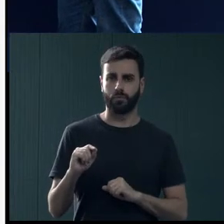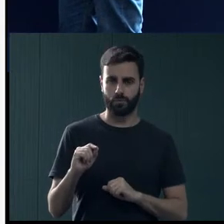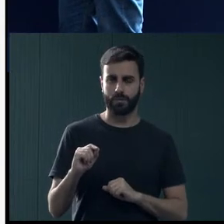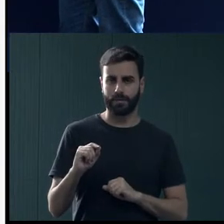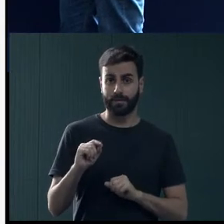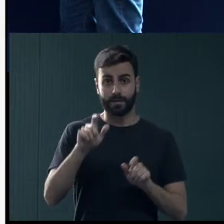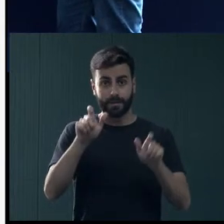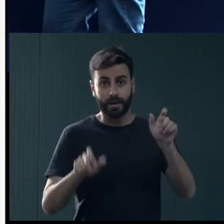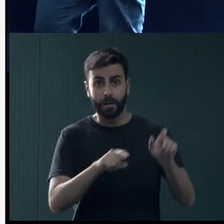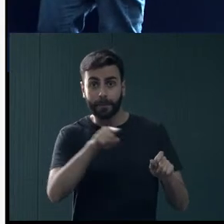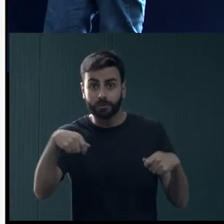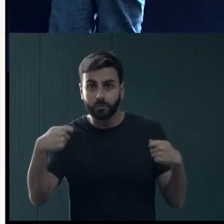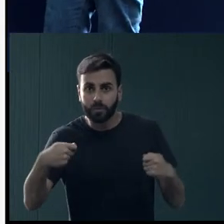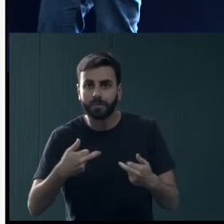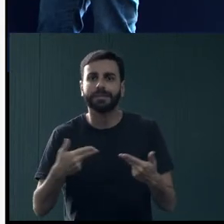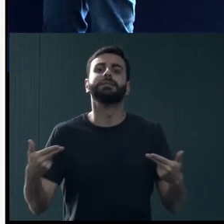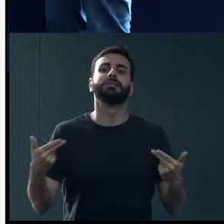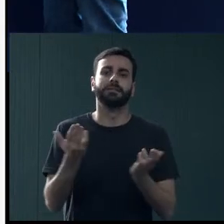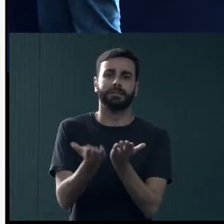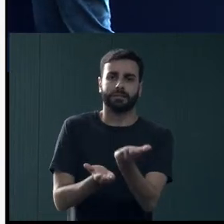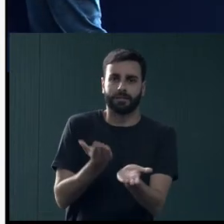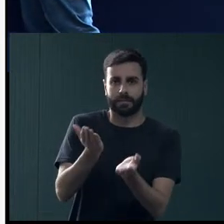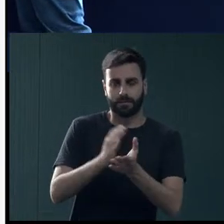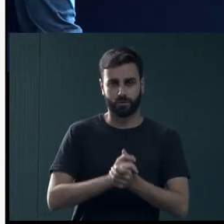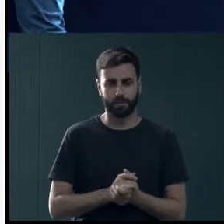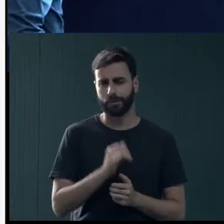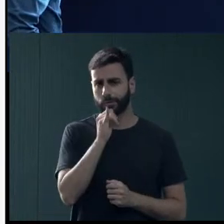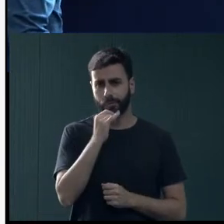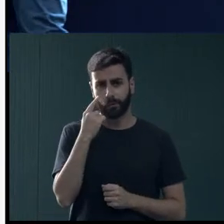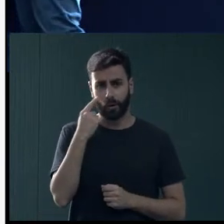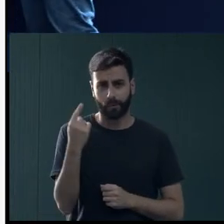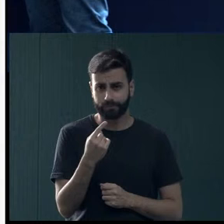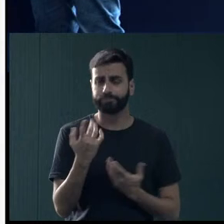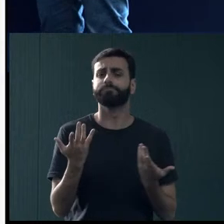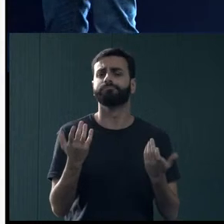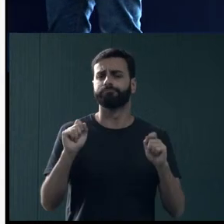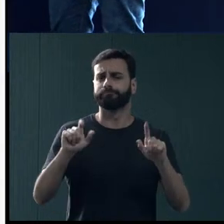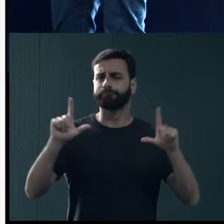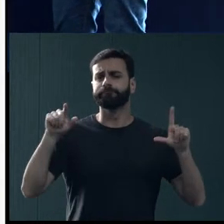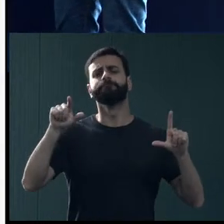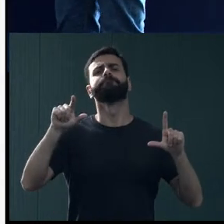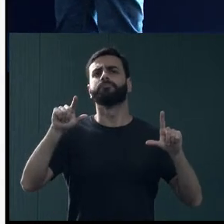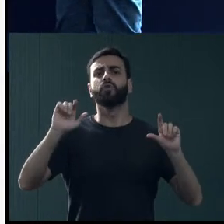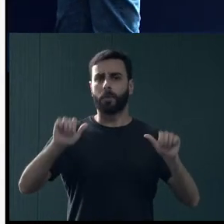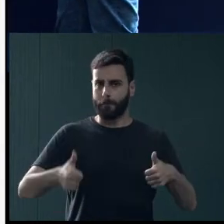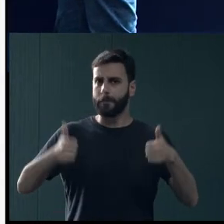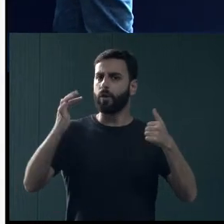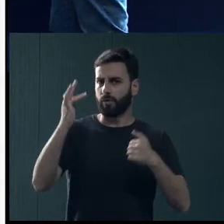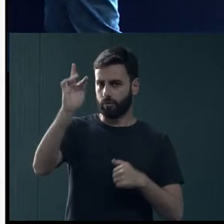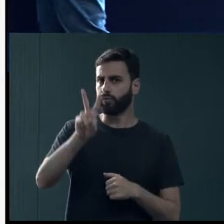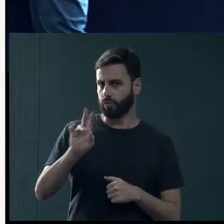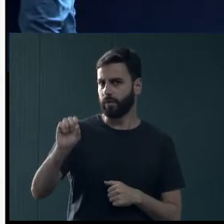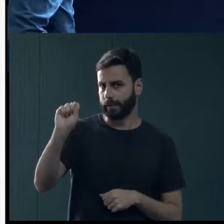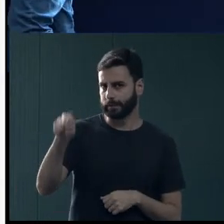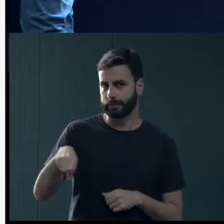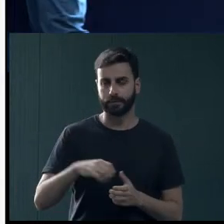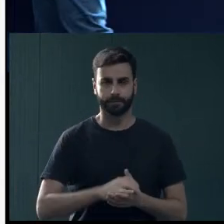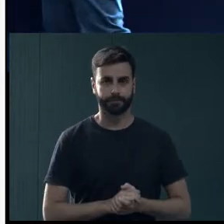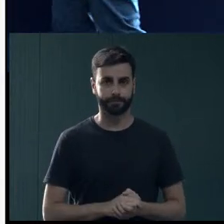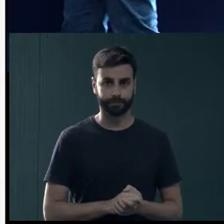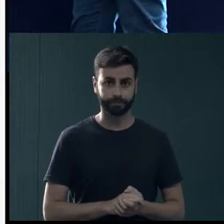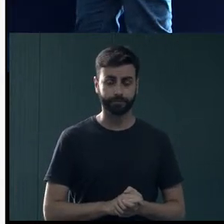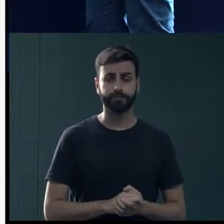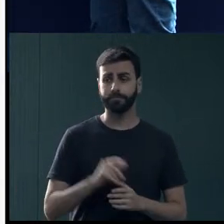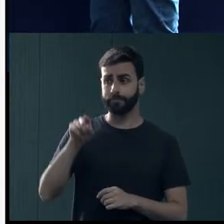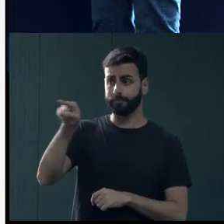as pessoas que necessitam de algum atendimento. Então, isso aqui é uma primeira ideia, isso vai ser aperfeiçoado, melhorado um pouco. Então, eu